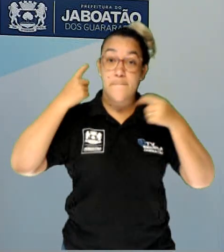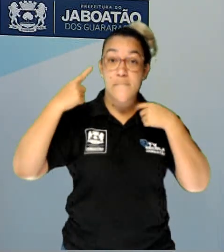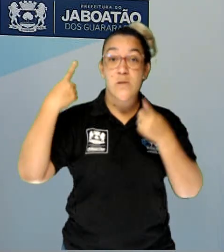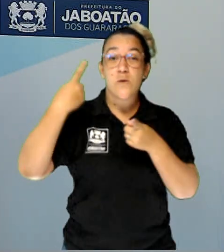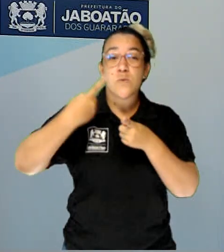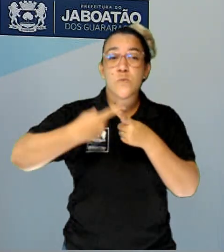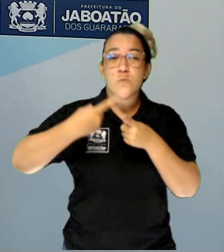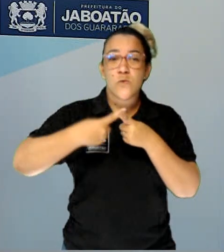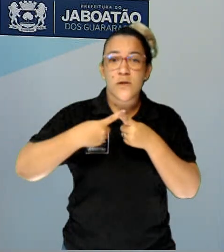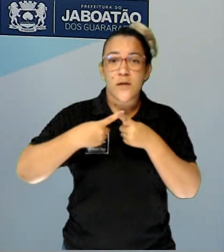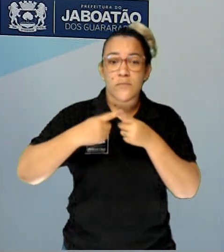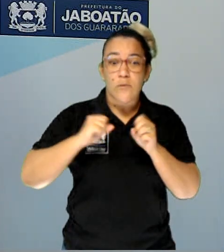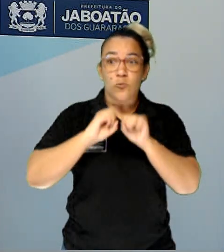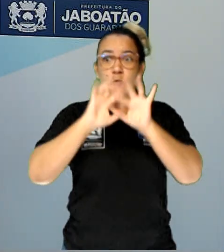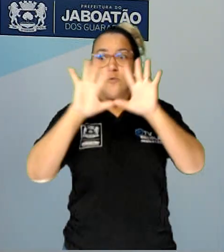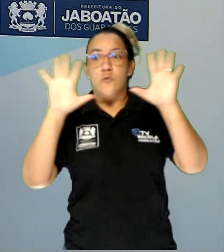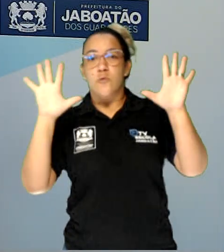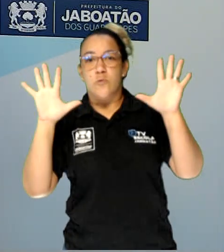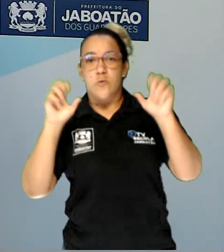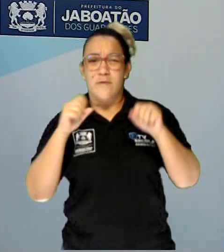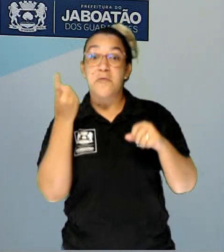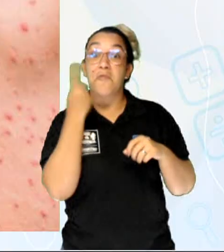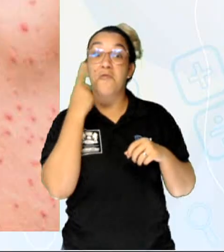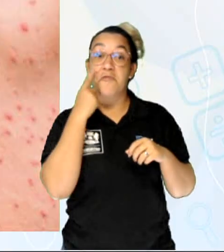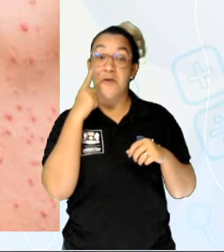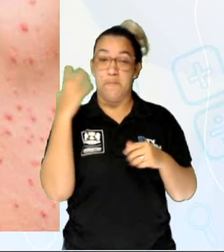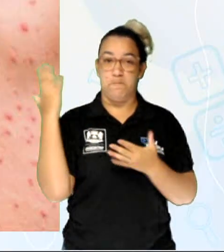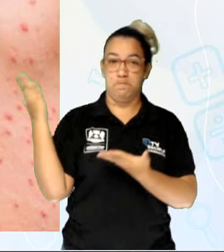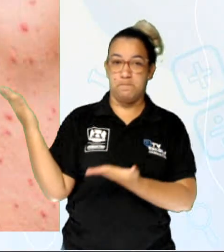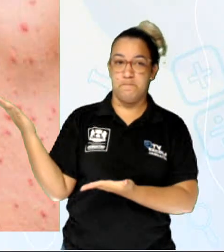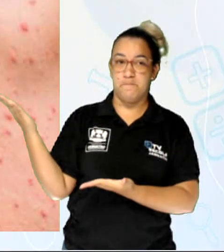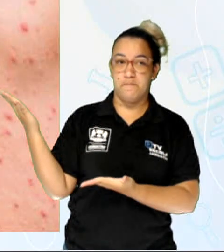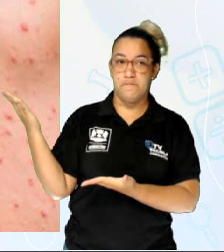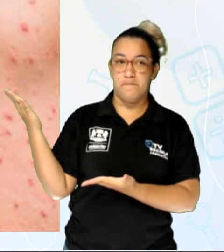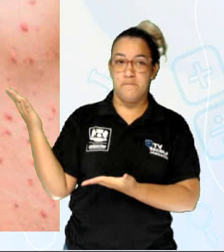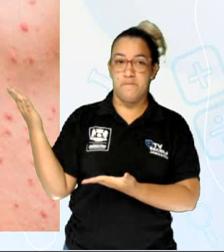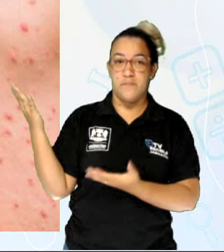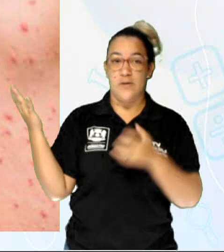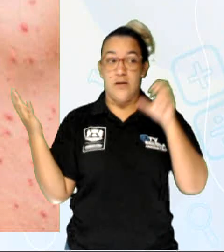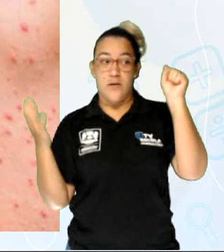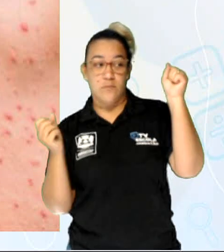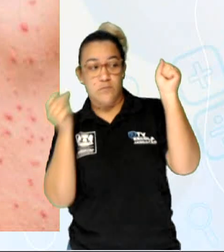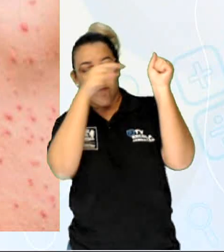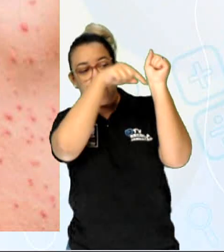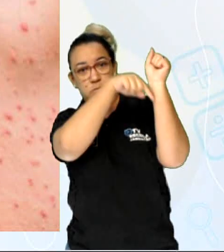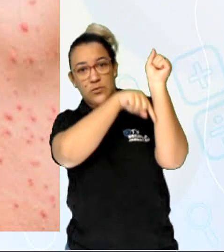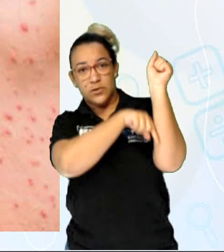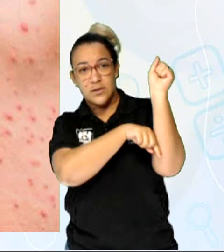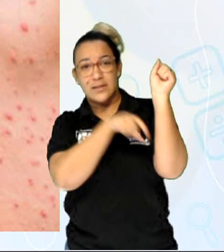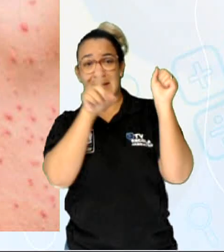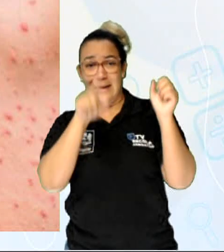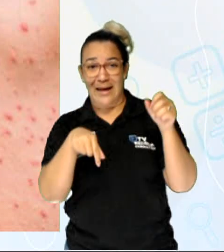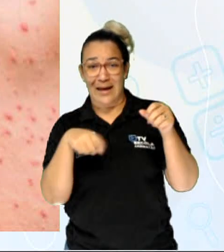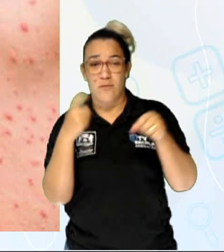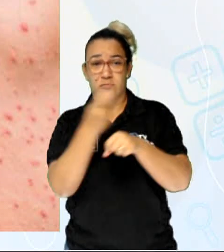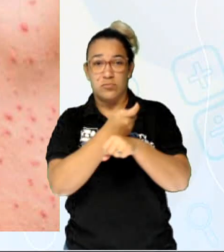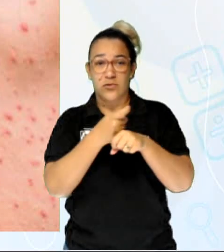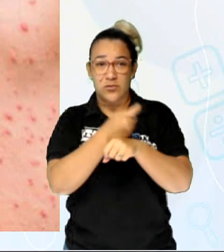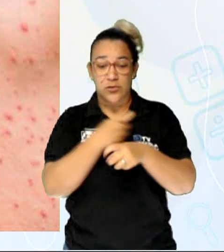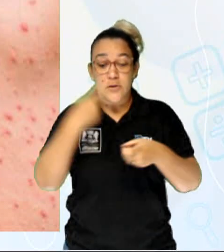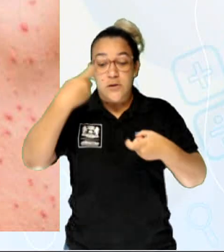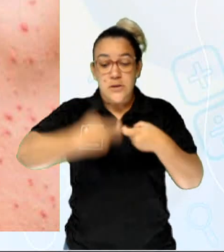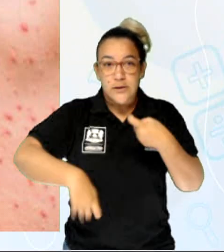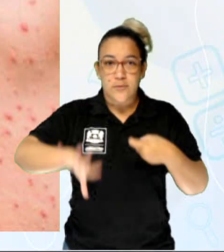e desaparece. Vamos ver direitinho aí. A sífilis é uma infecção sexualmente transmissível,